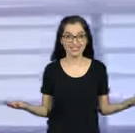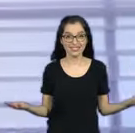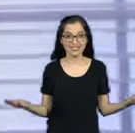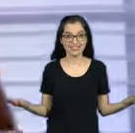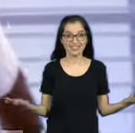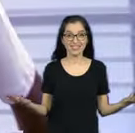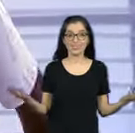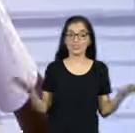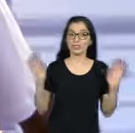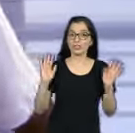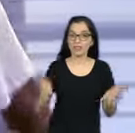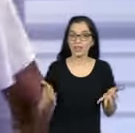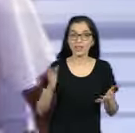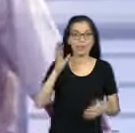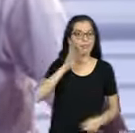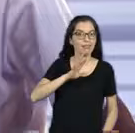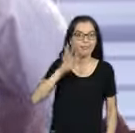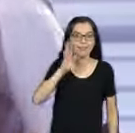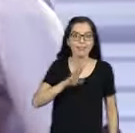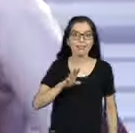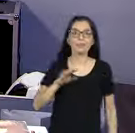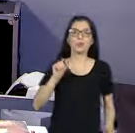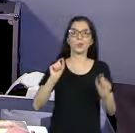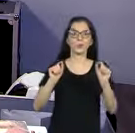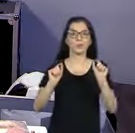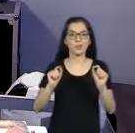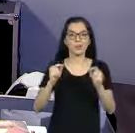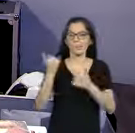Que jogaço, meus amigos! Que jogo!